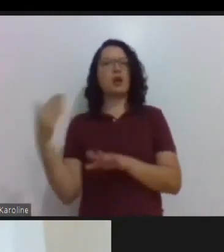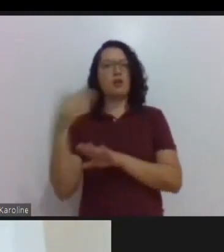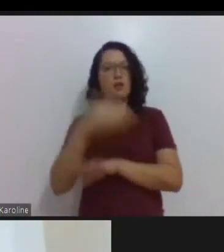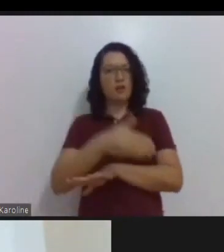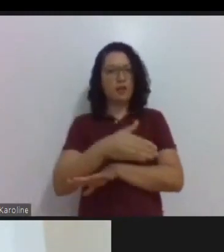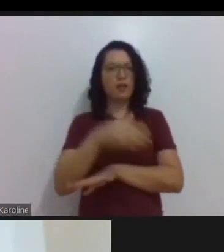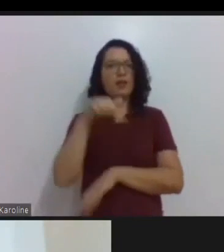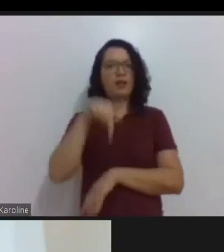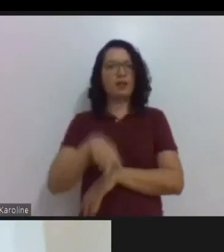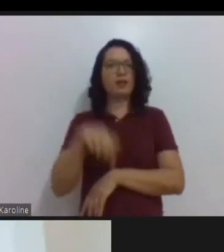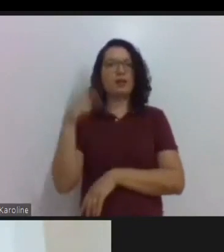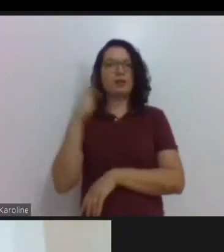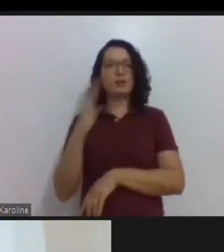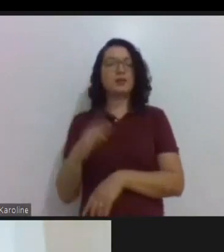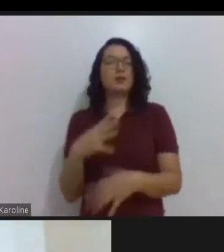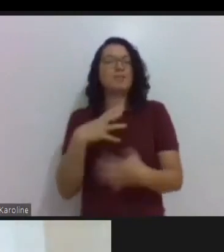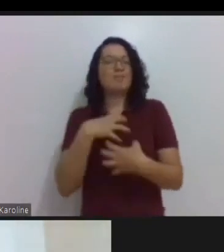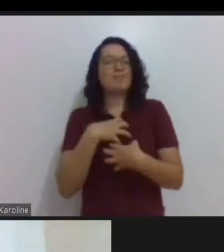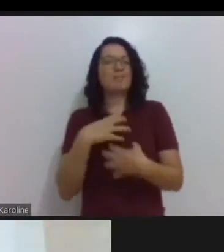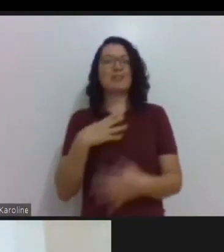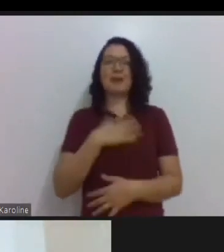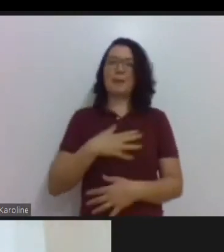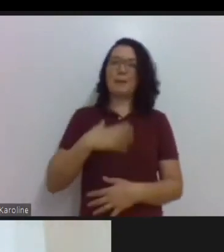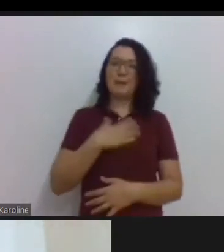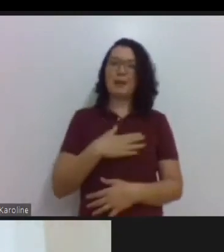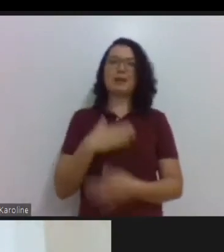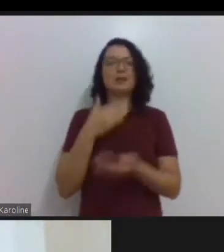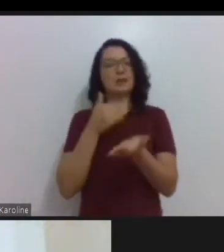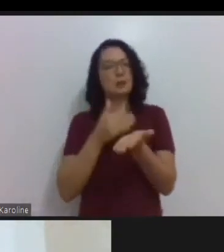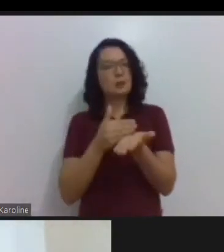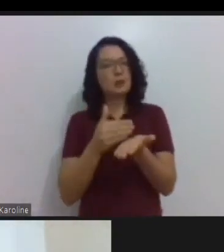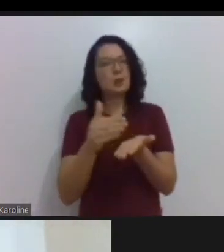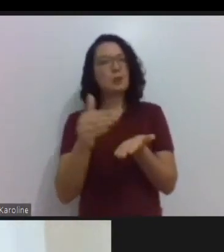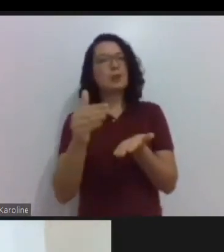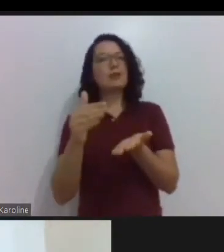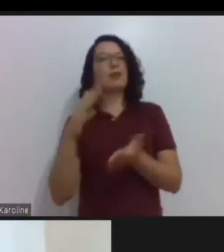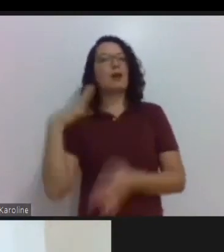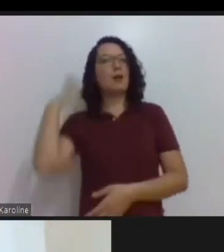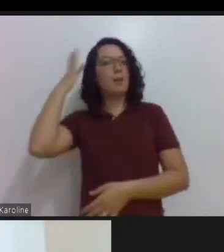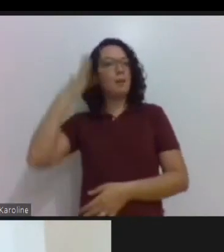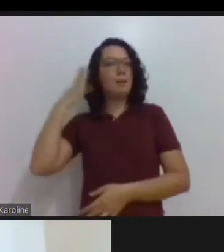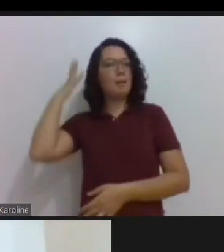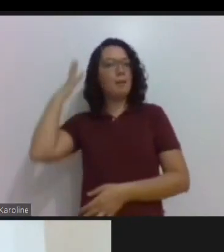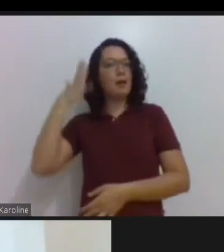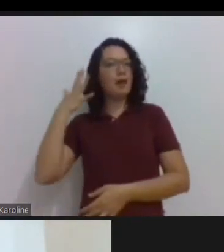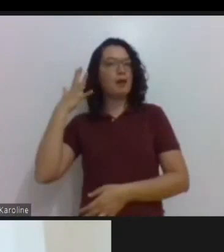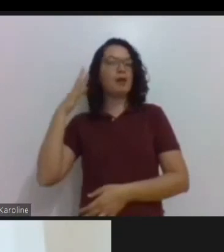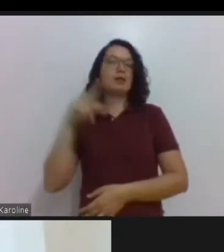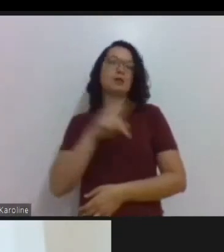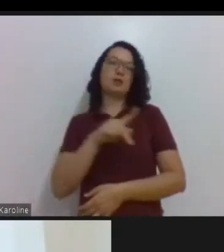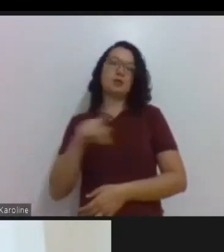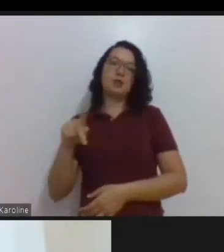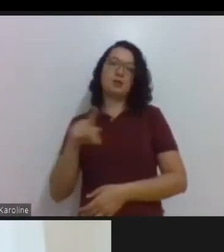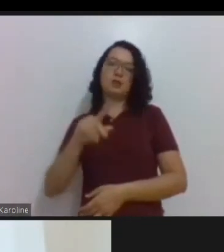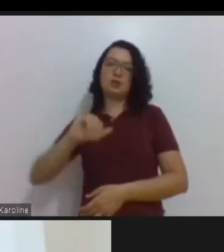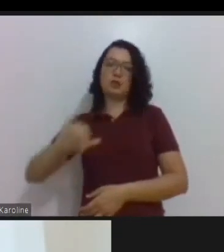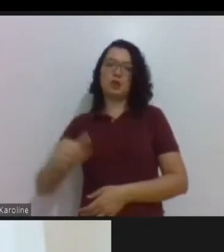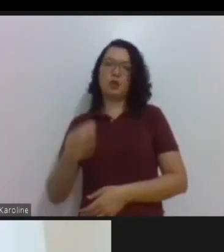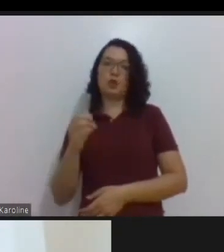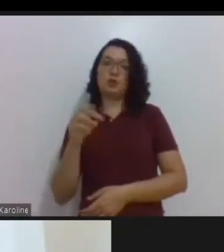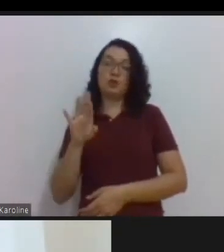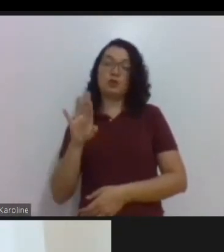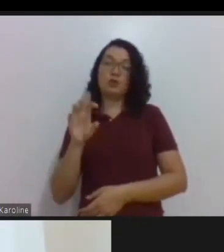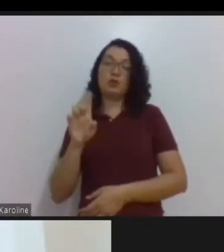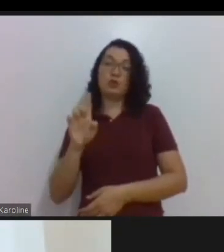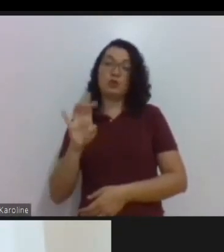Então é com muito prazer que eu gostaria de introduzir a palestra do professor Jorge. Vou tentar falar em espanhol, mas eu não